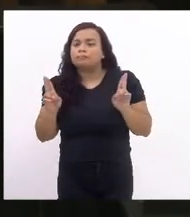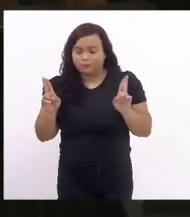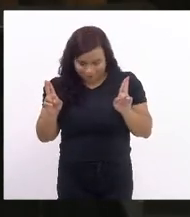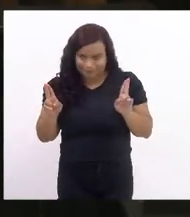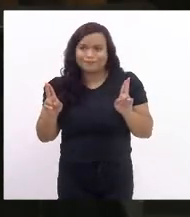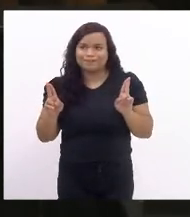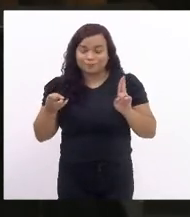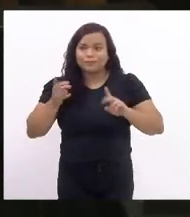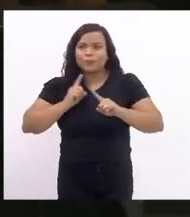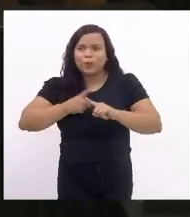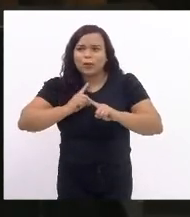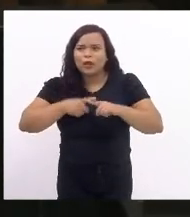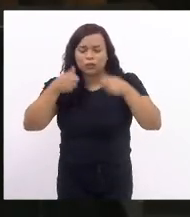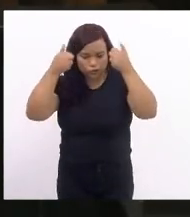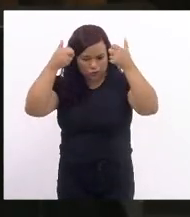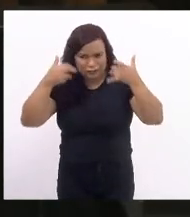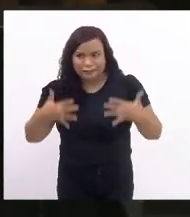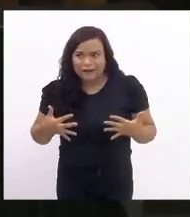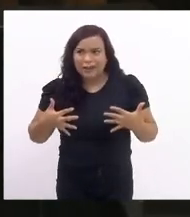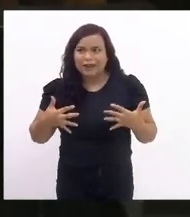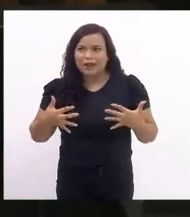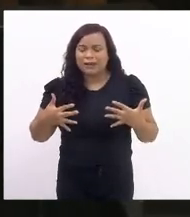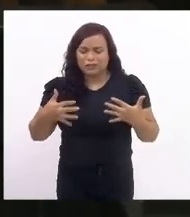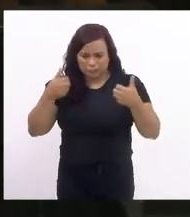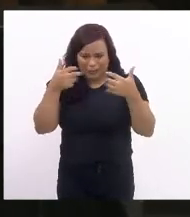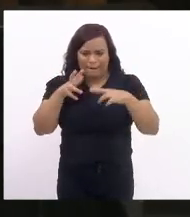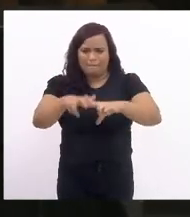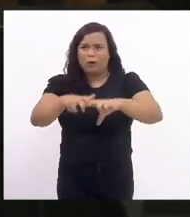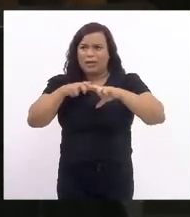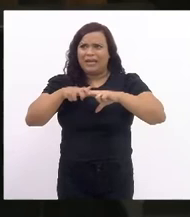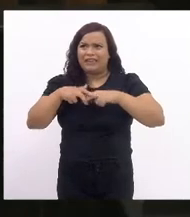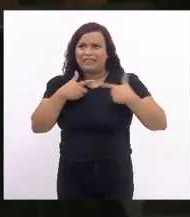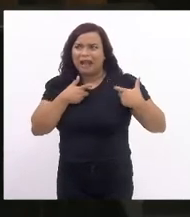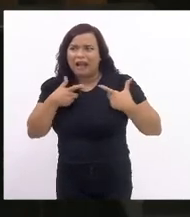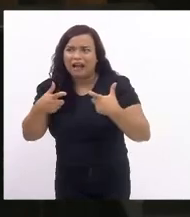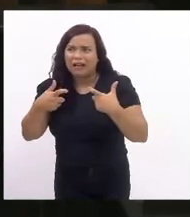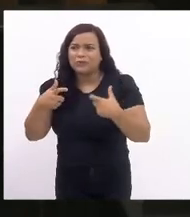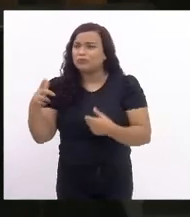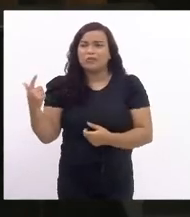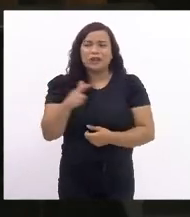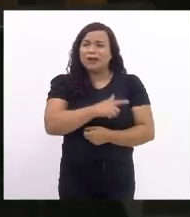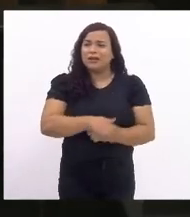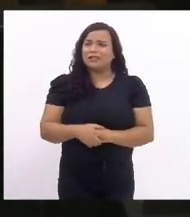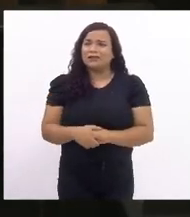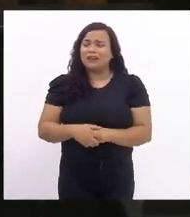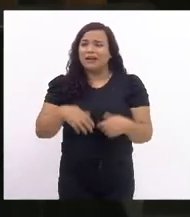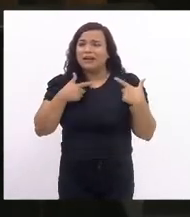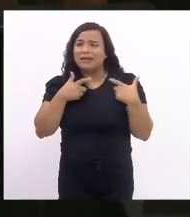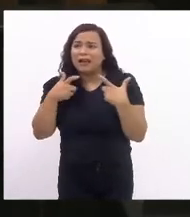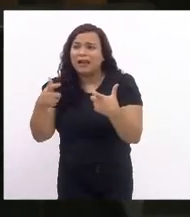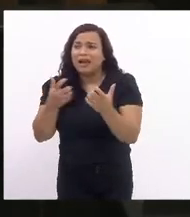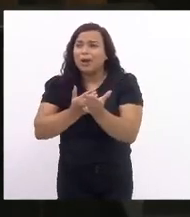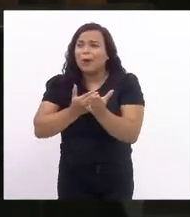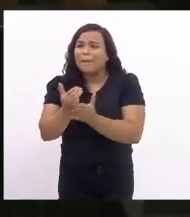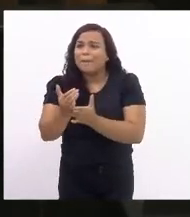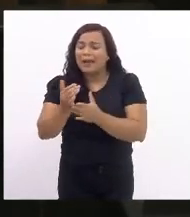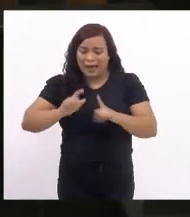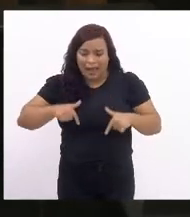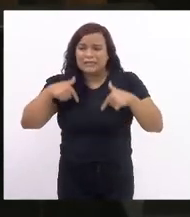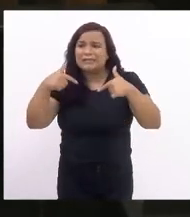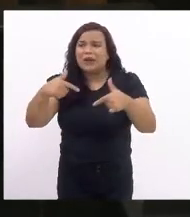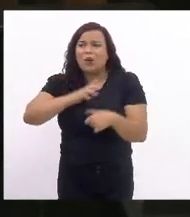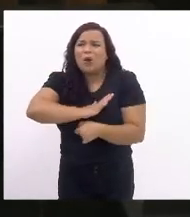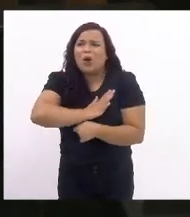pode justificar a guerra. A guerra nos leva a atos de atrocidade,